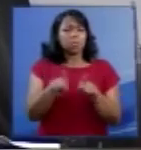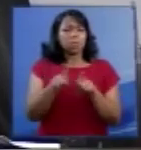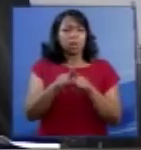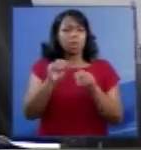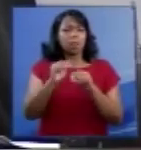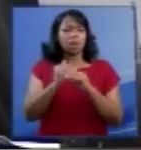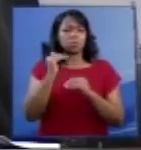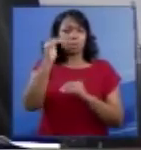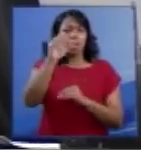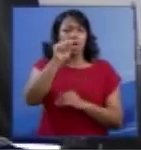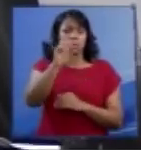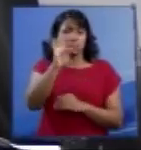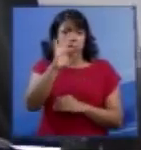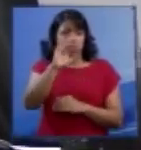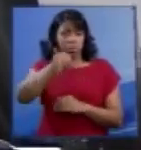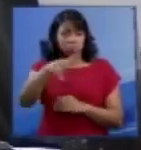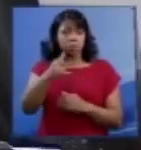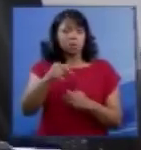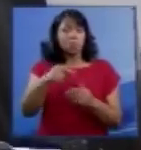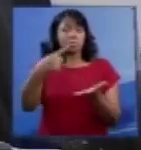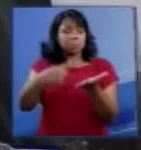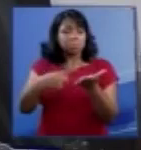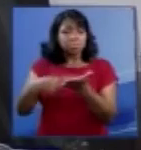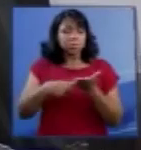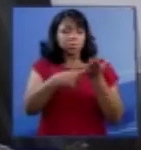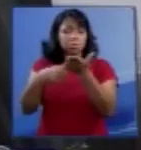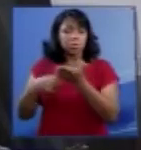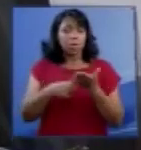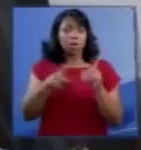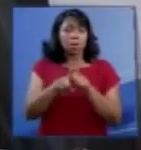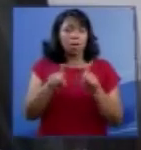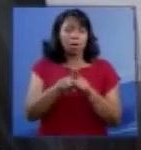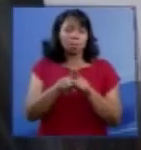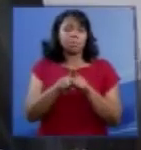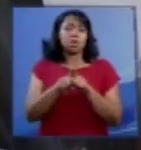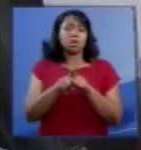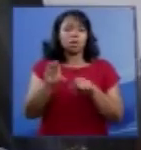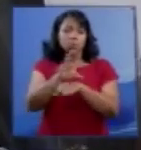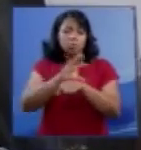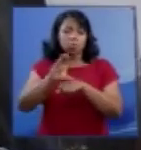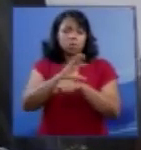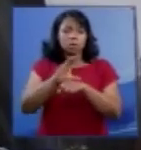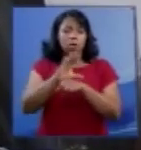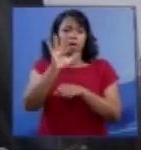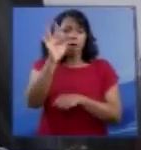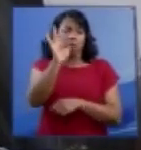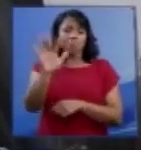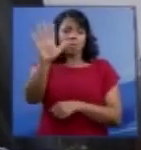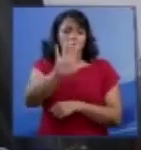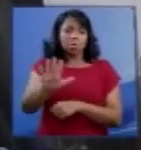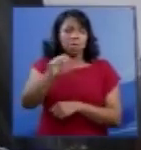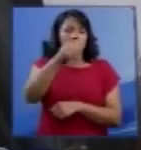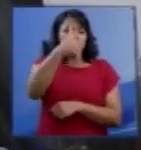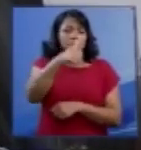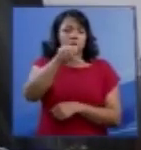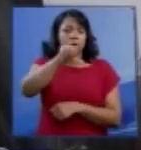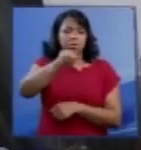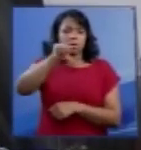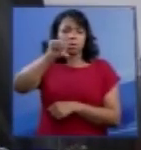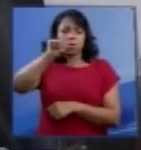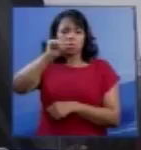Supremo a definir o real alcance de nossa Constituição Federal de 1988.